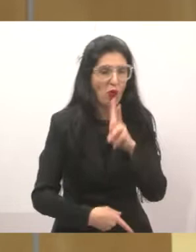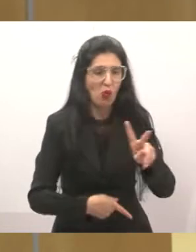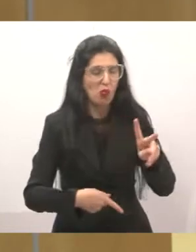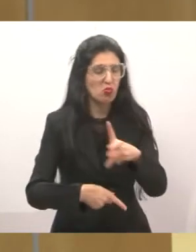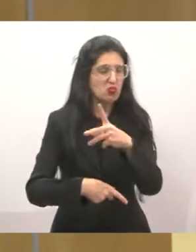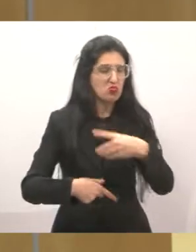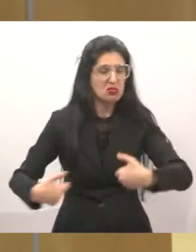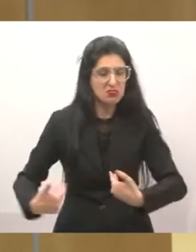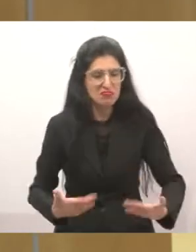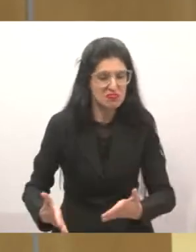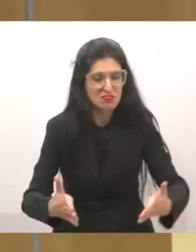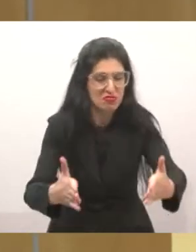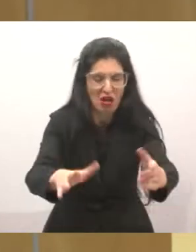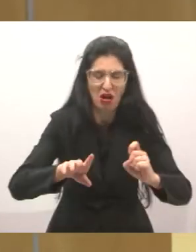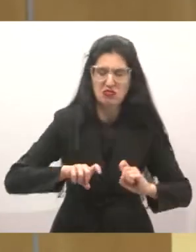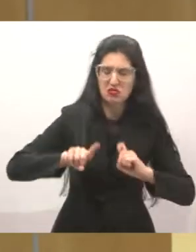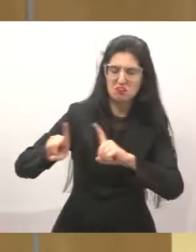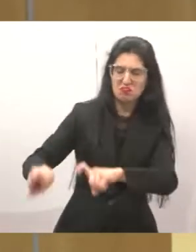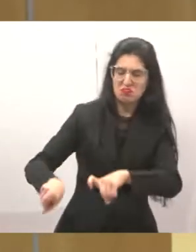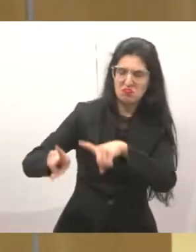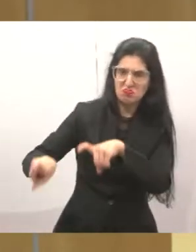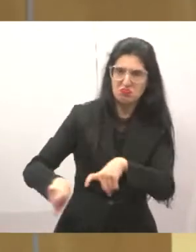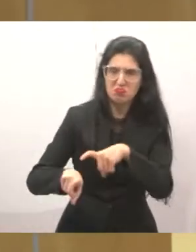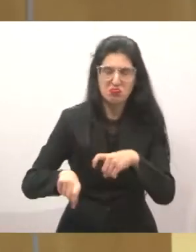rurais naquela região.